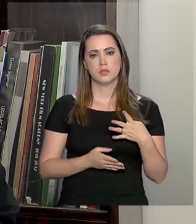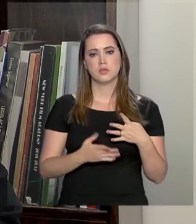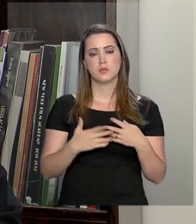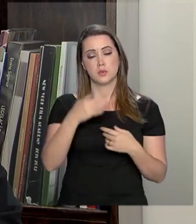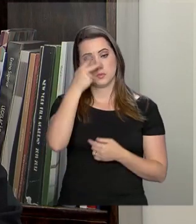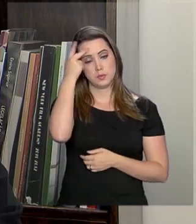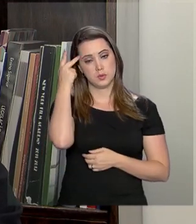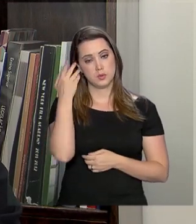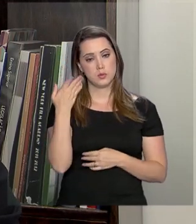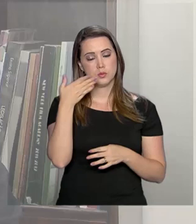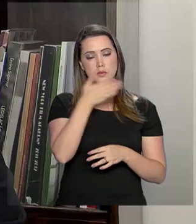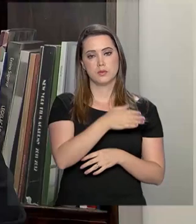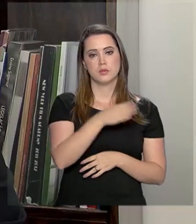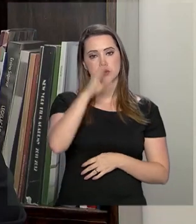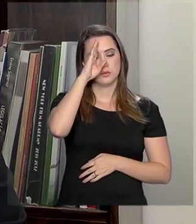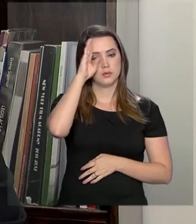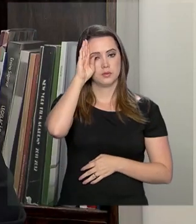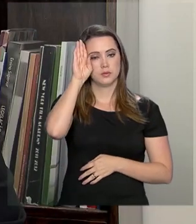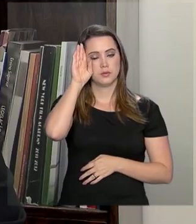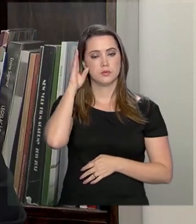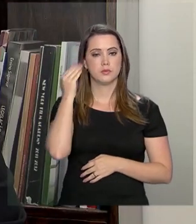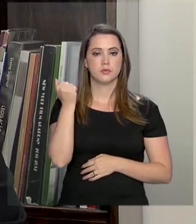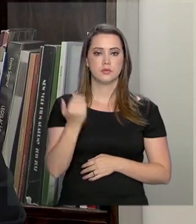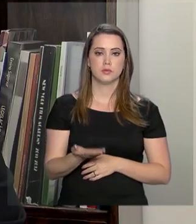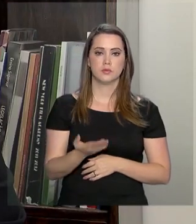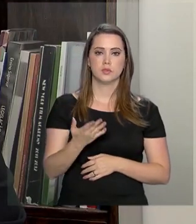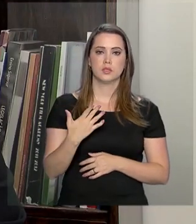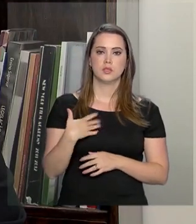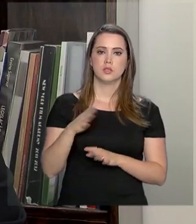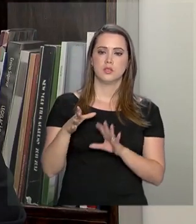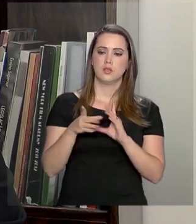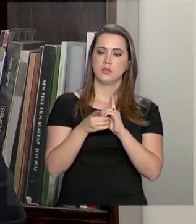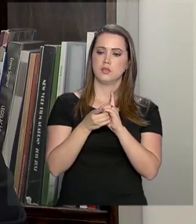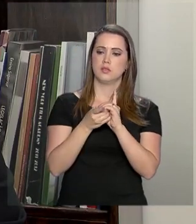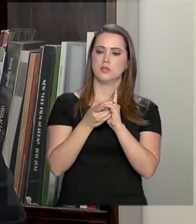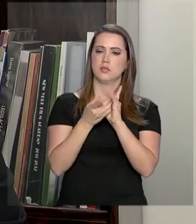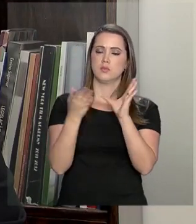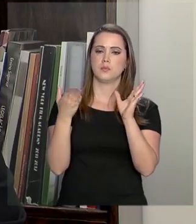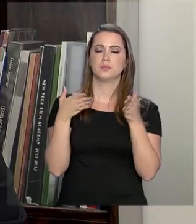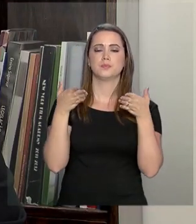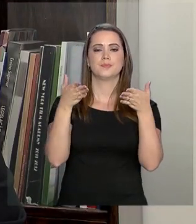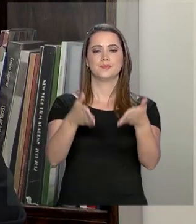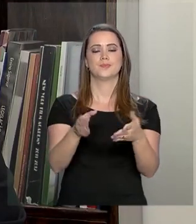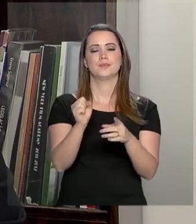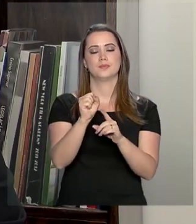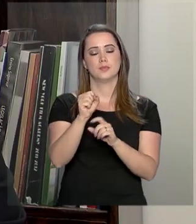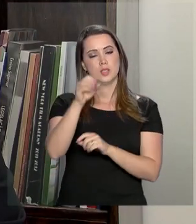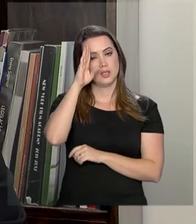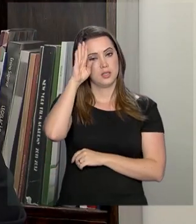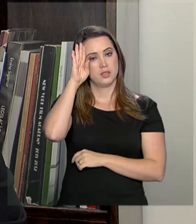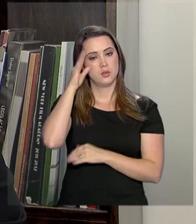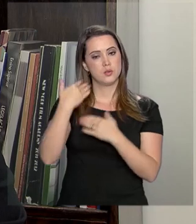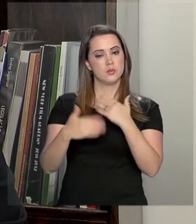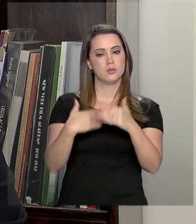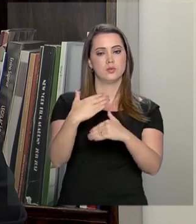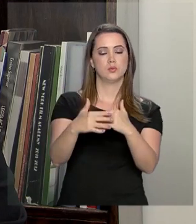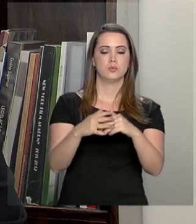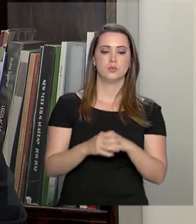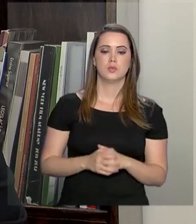atrair o estudante para o ensino superior. Essa questão da democratização do acesso ao ensino superior, ela continua.